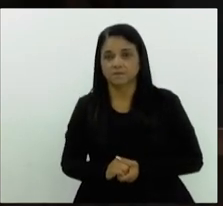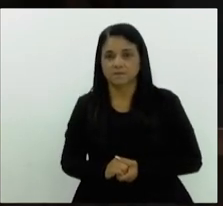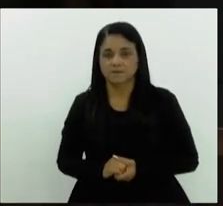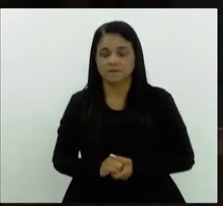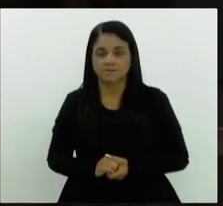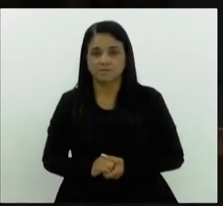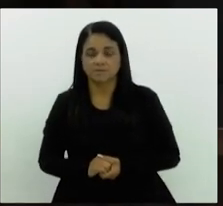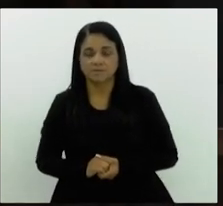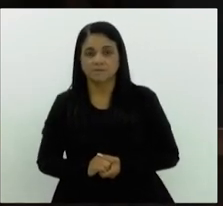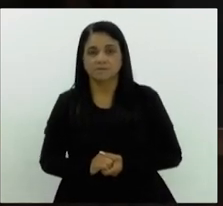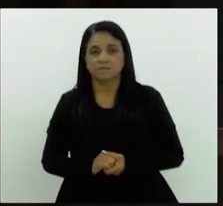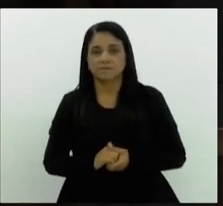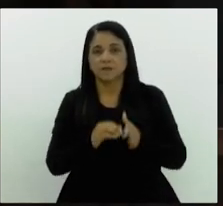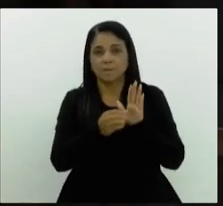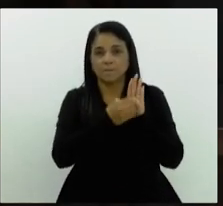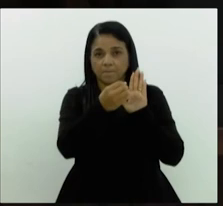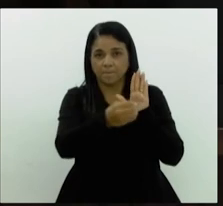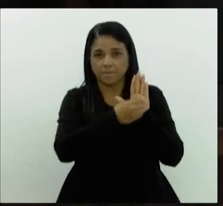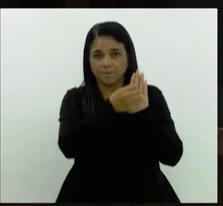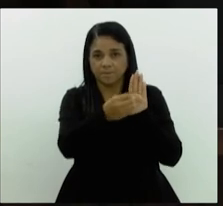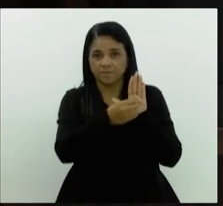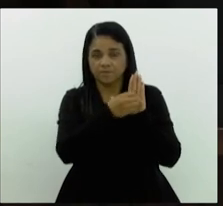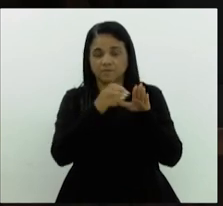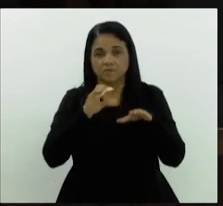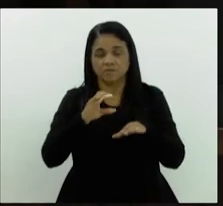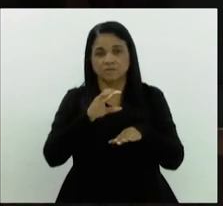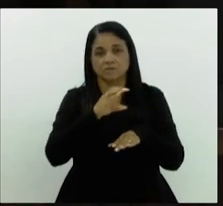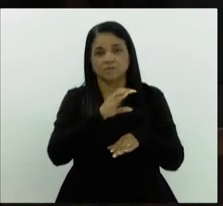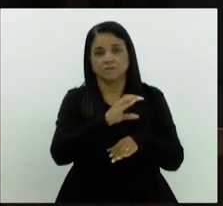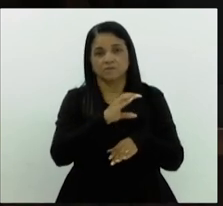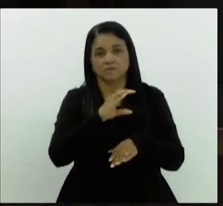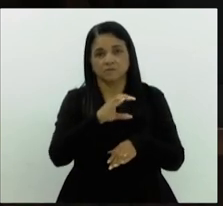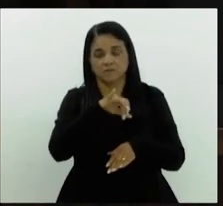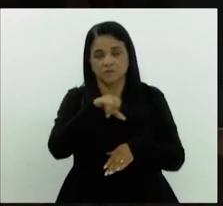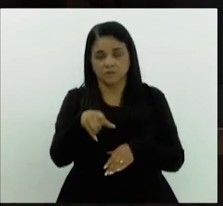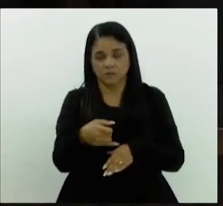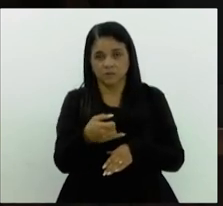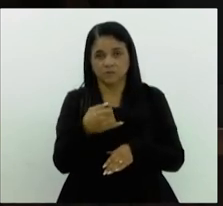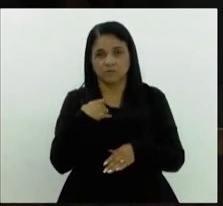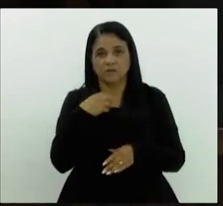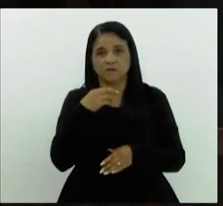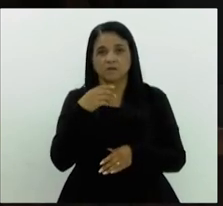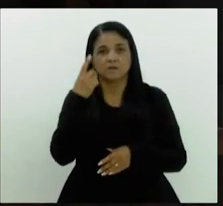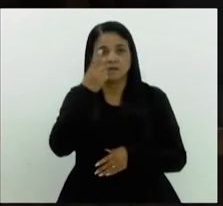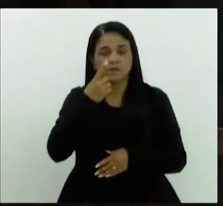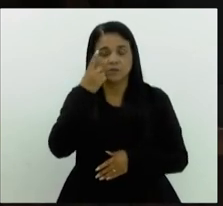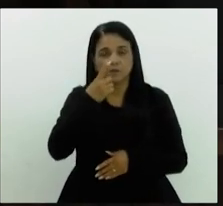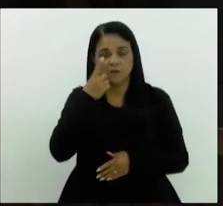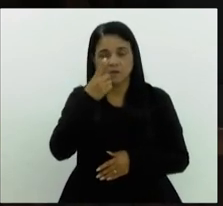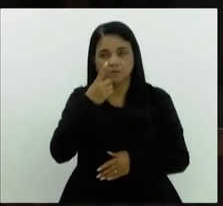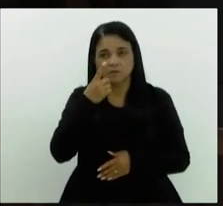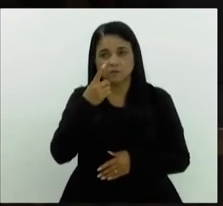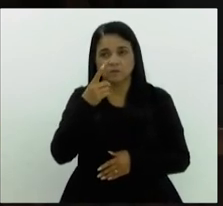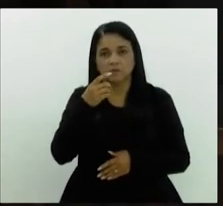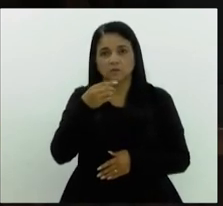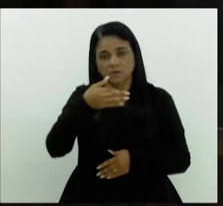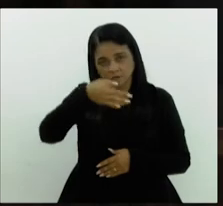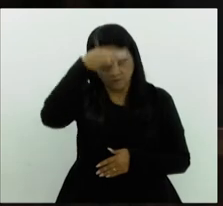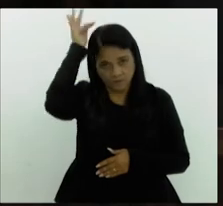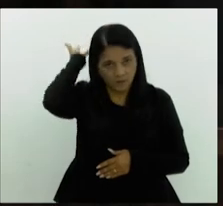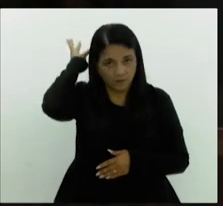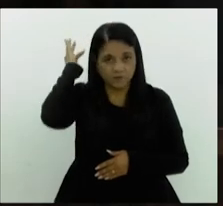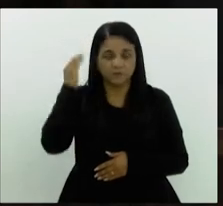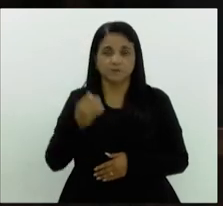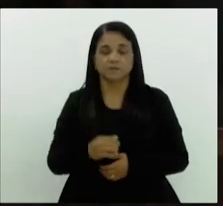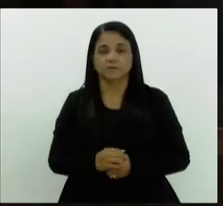Para emitir parecer da Constituição e Justiça, o nosso nome de deputado, doutor Fred Pacheco.